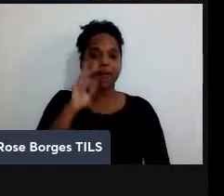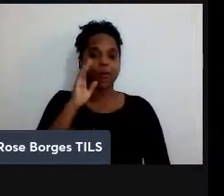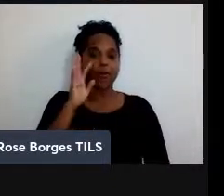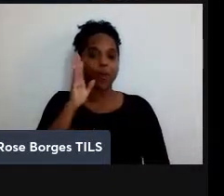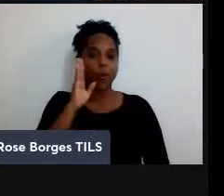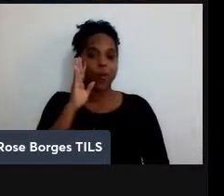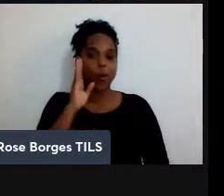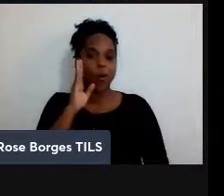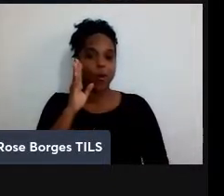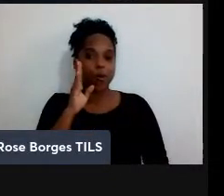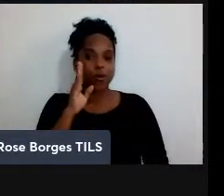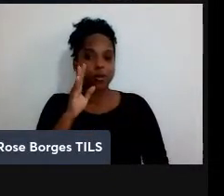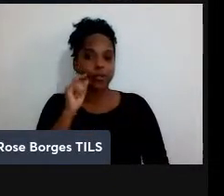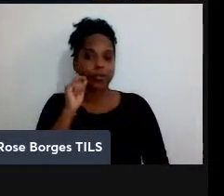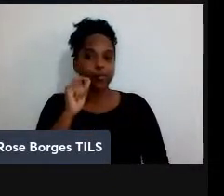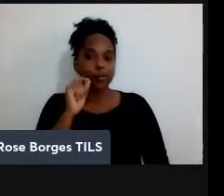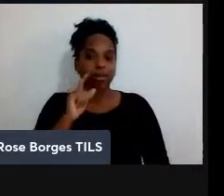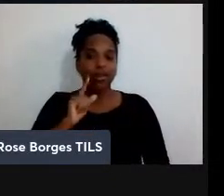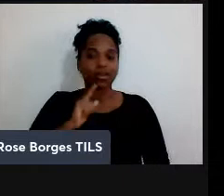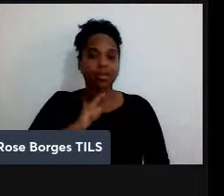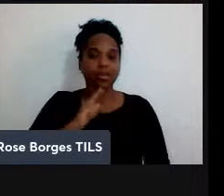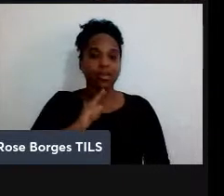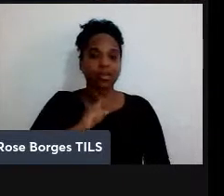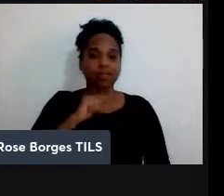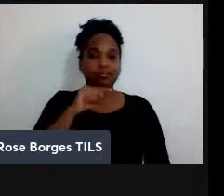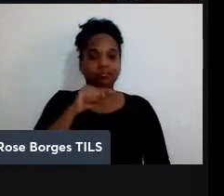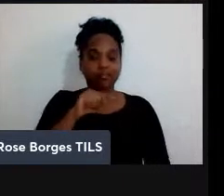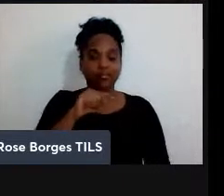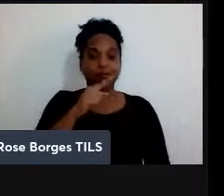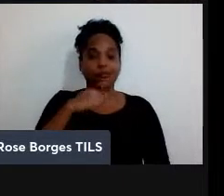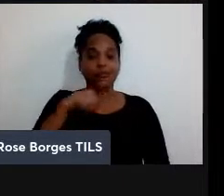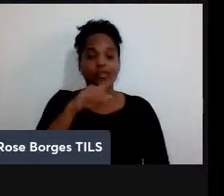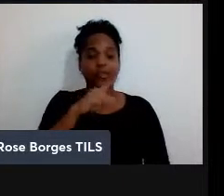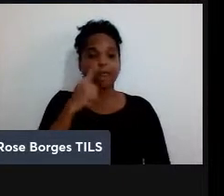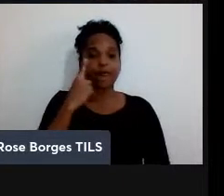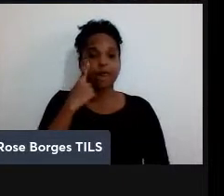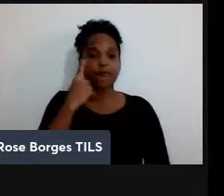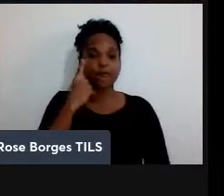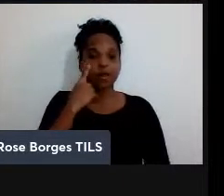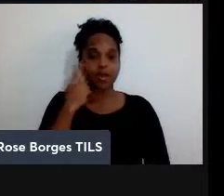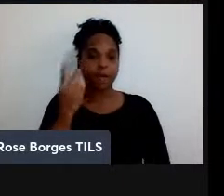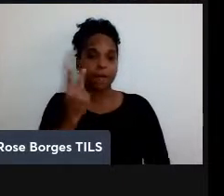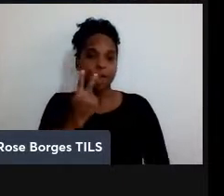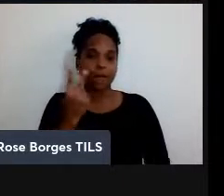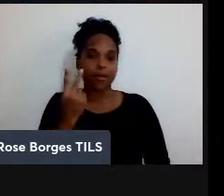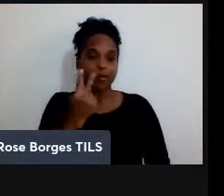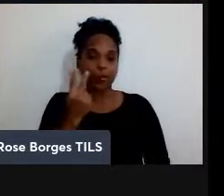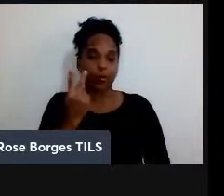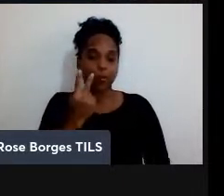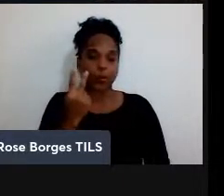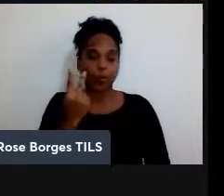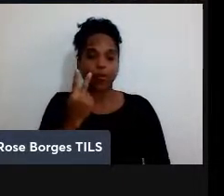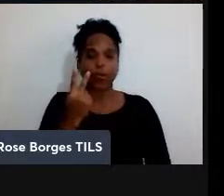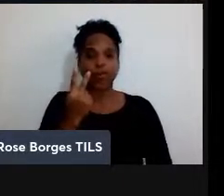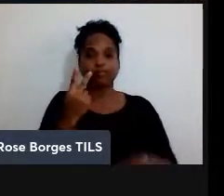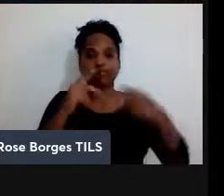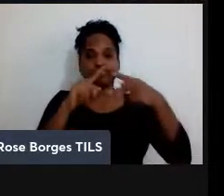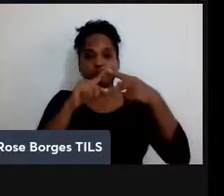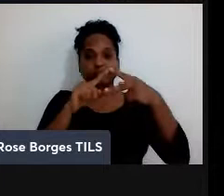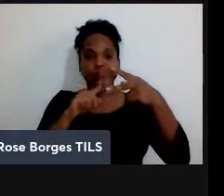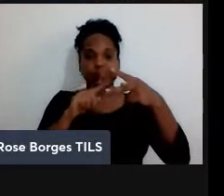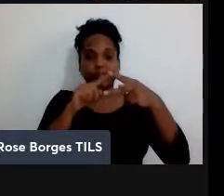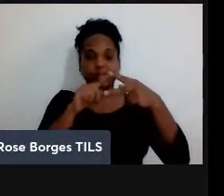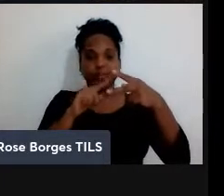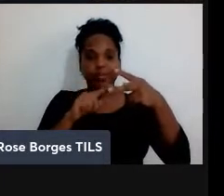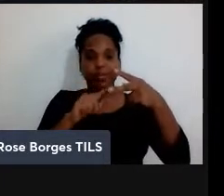a Alice e o Bob é um estado dessa forma aqui. Então, vocês veem que se os dois primeiros quilts aqui da Alice estiverem no